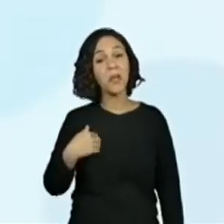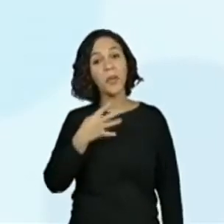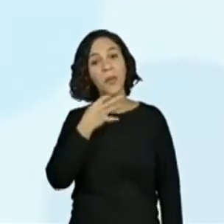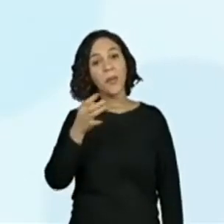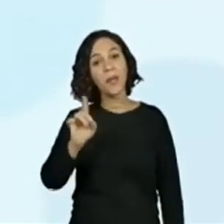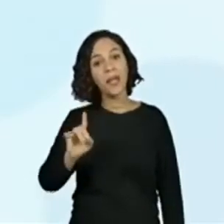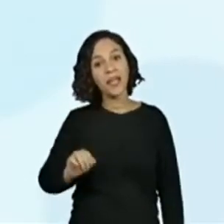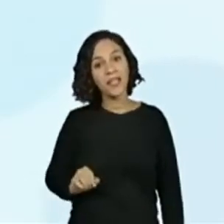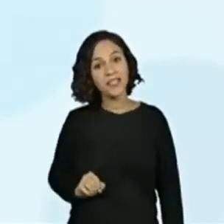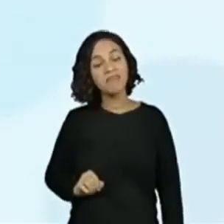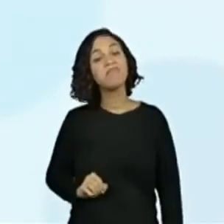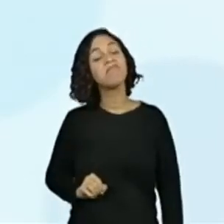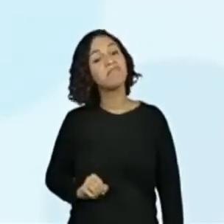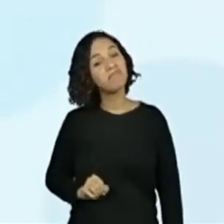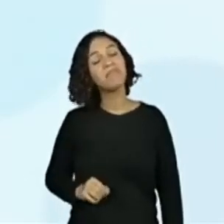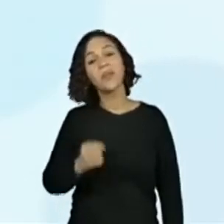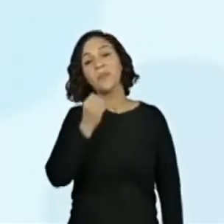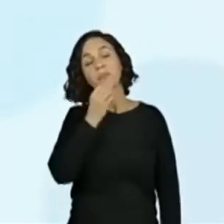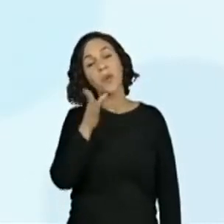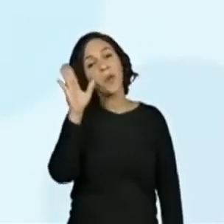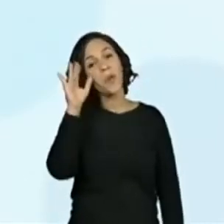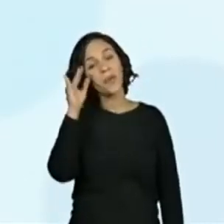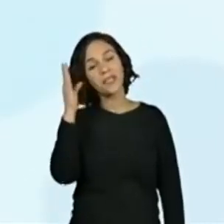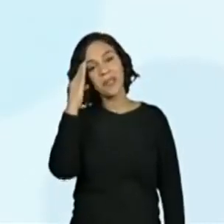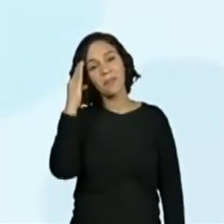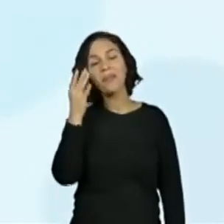essa informação. Também Até a nossa pesquisa.